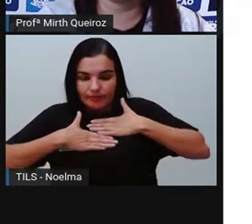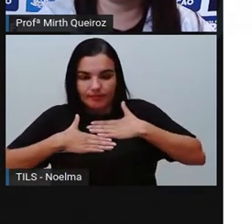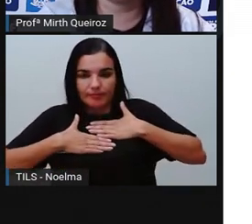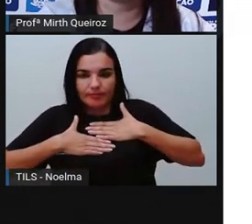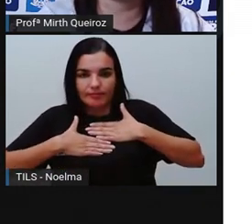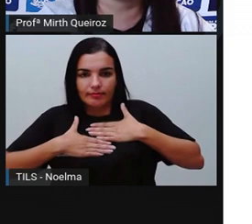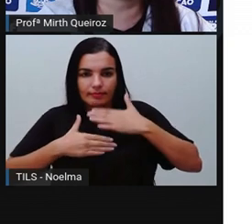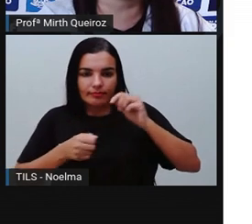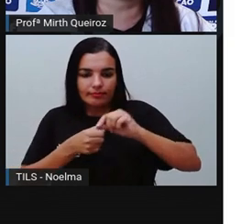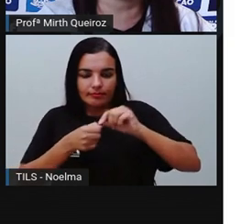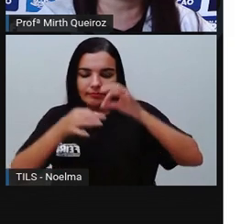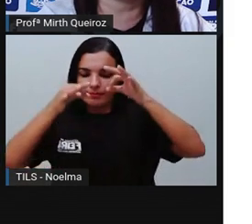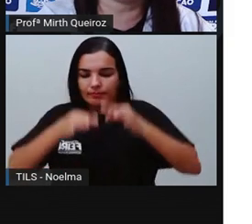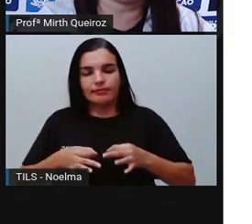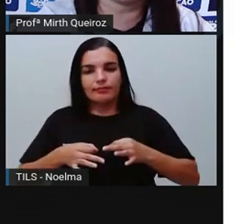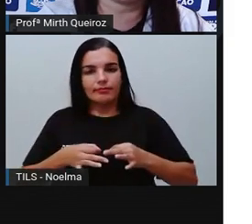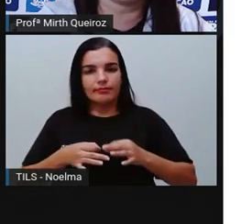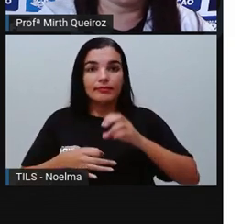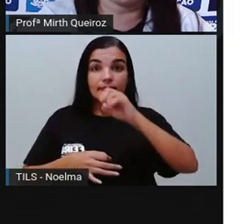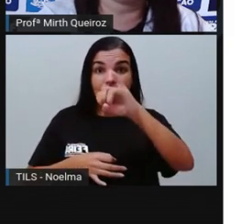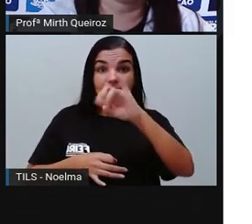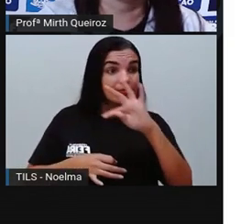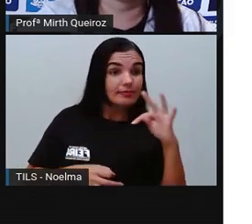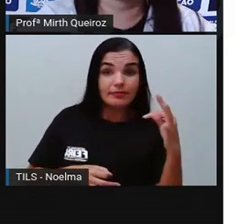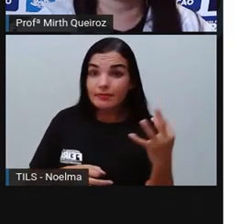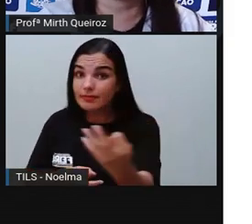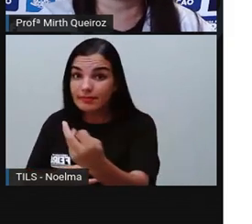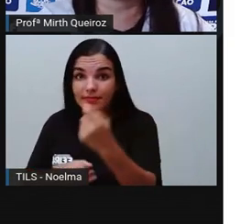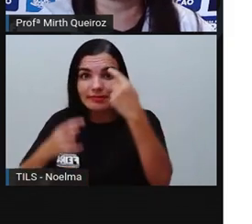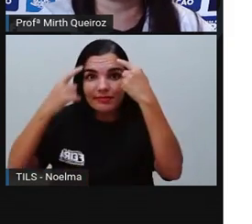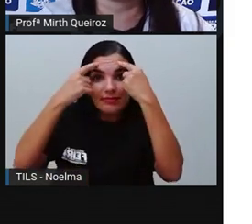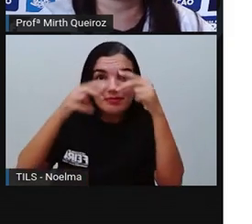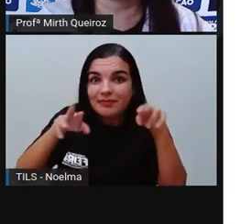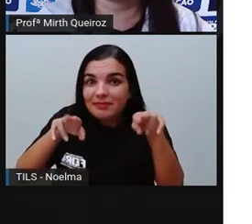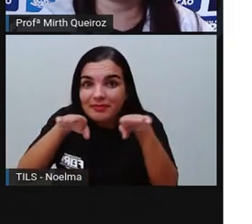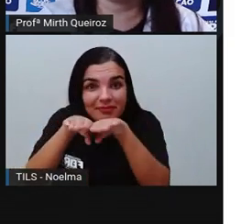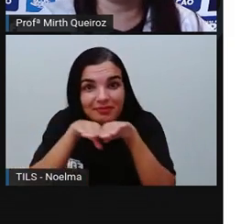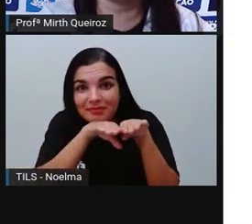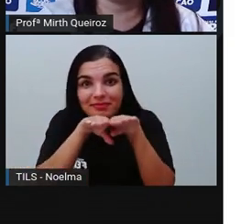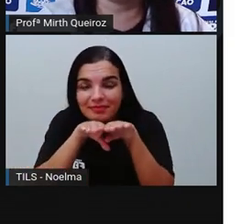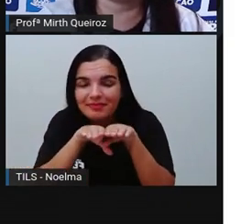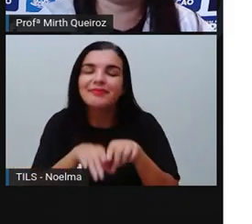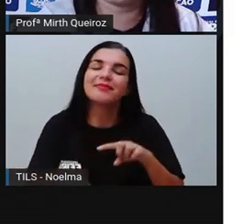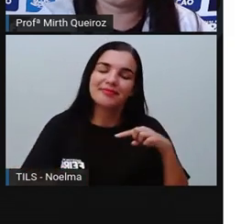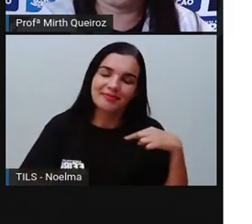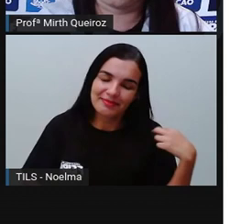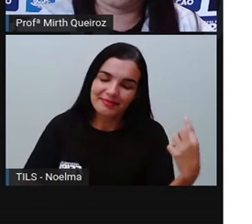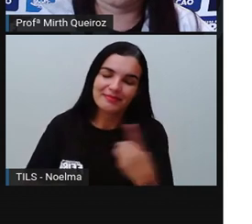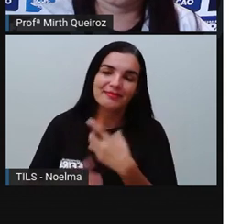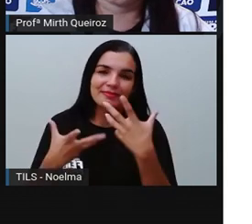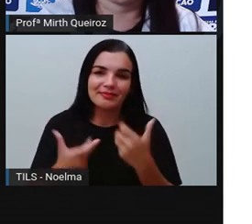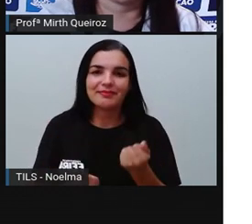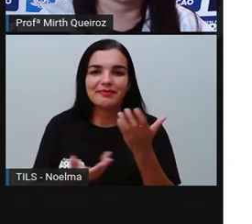independente dos outros. E, se todo mundo pensar dessa forma, nós vamos conseguir aí cuidar do meio ambiente.